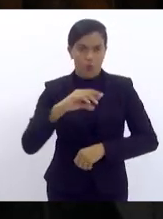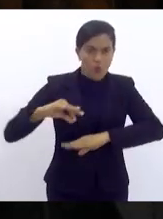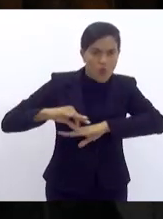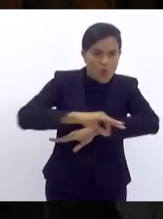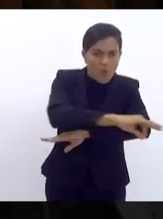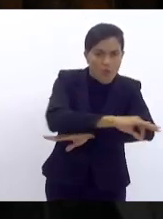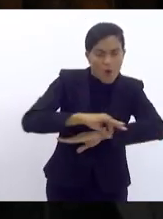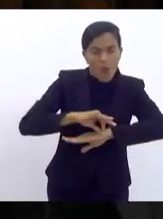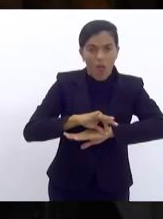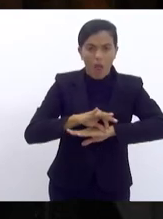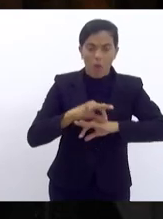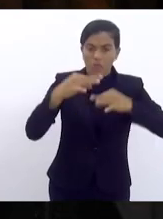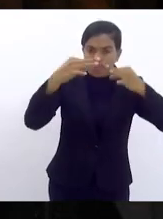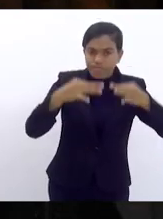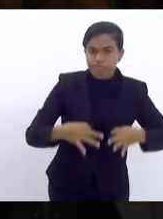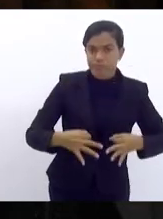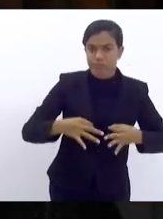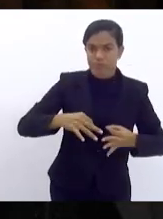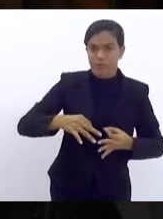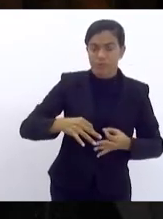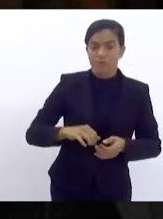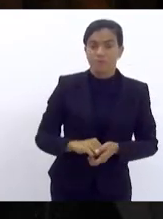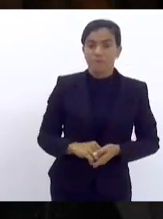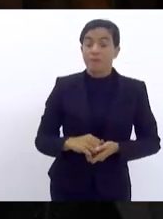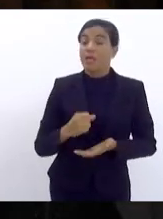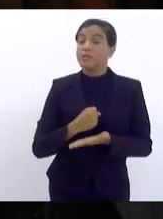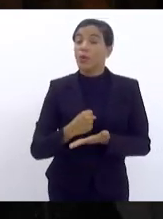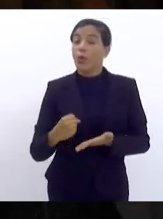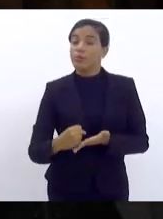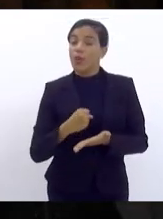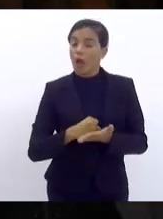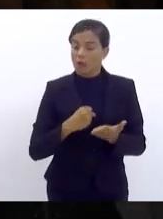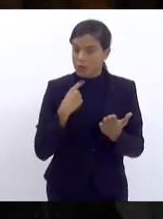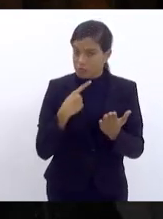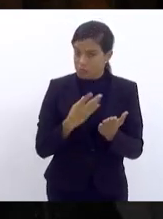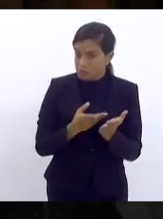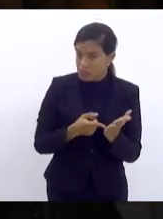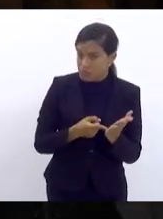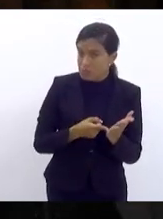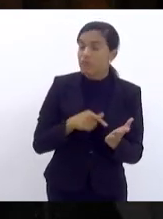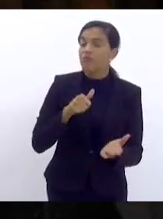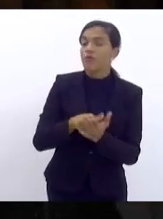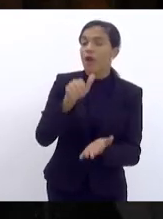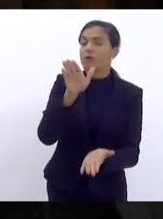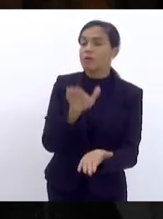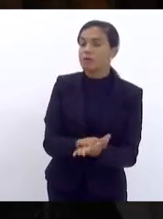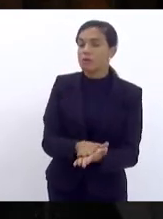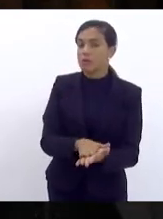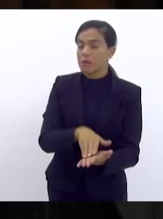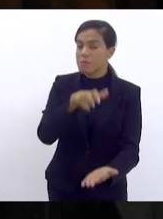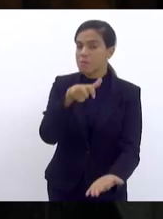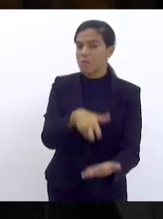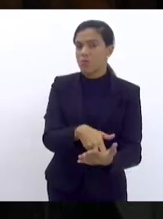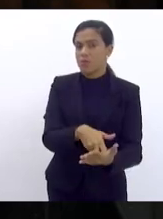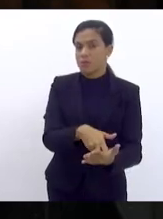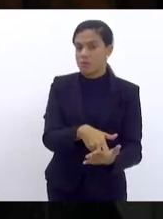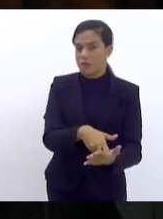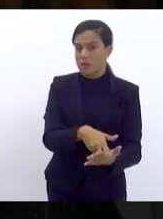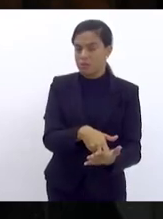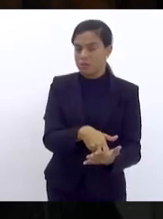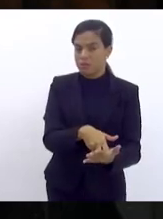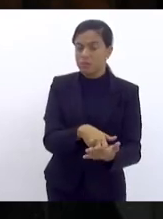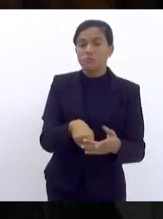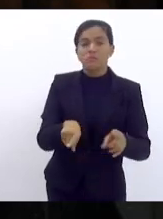com compasso esse contrato para que essa empresa seja punida exemplarmente punida